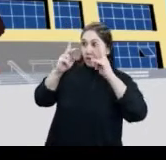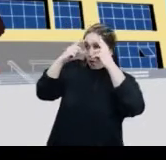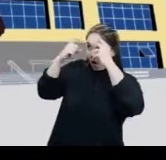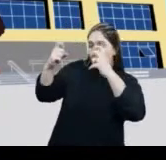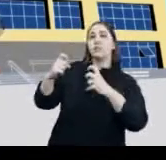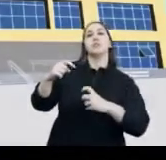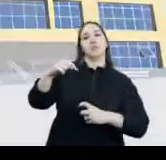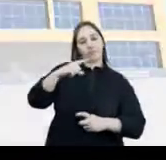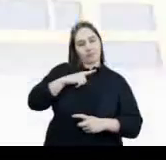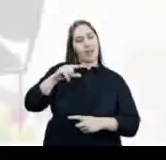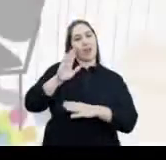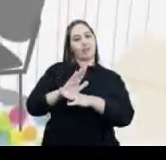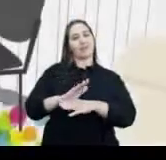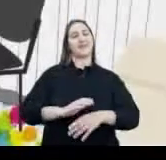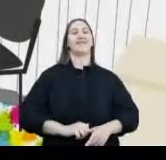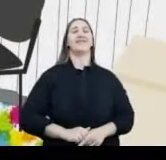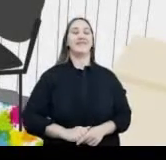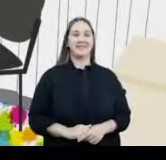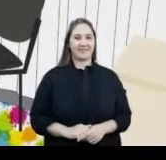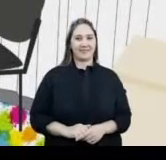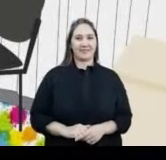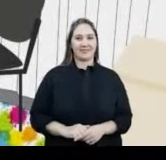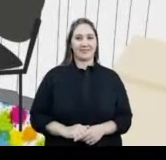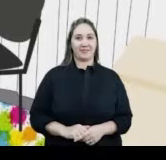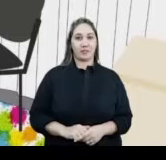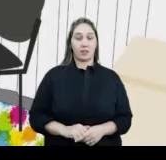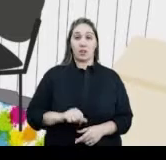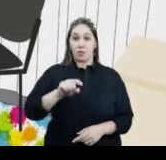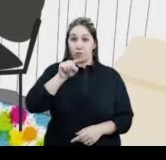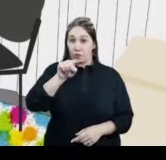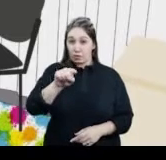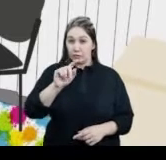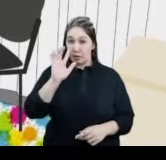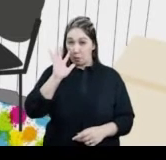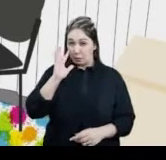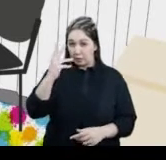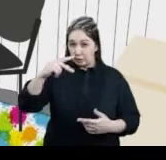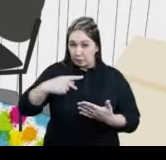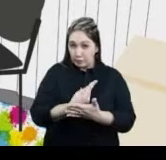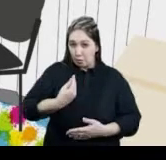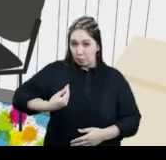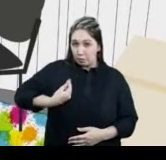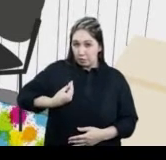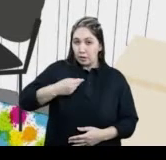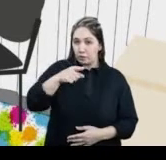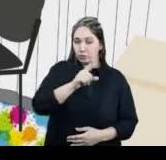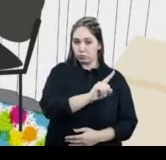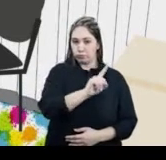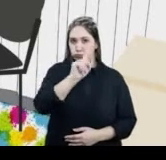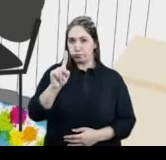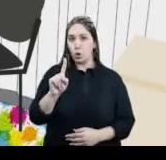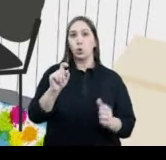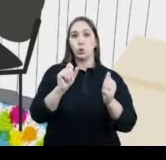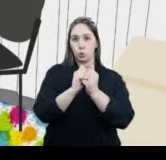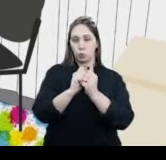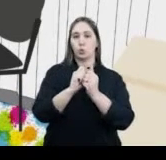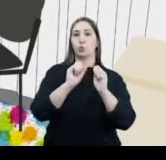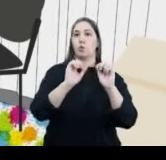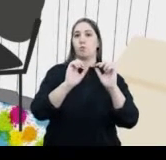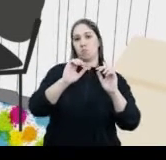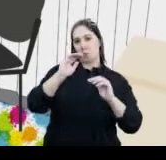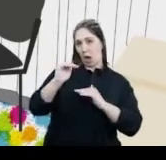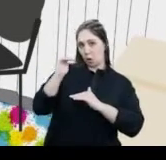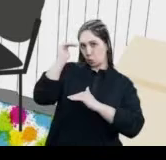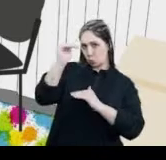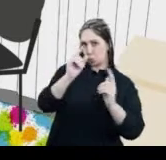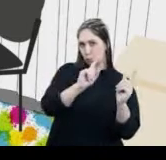violência Marina na sala do Fórum Se você passou por alguma situação assim E foi chamada para vir até aqui acompanhada de um adulto